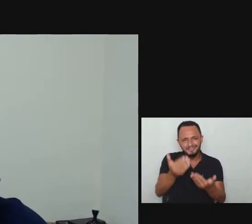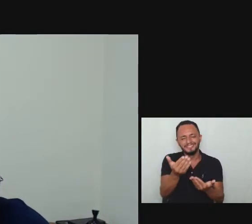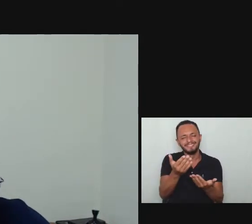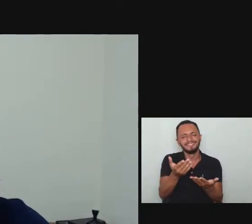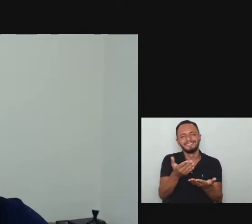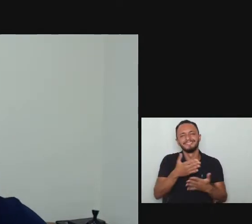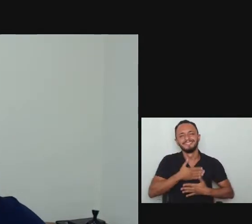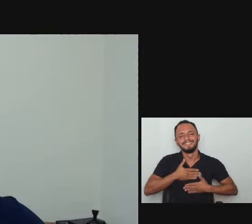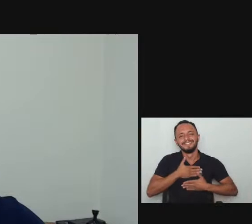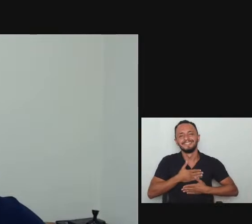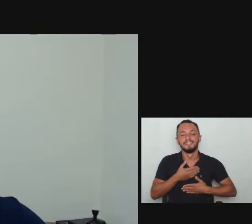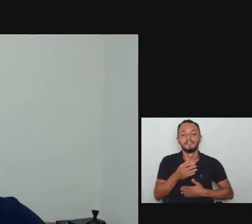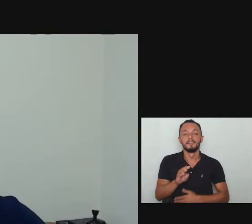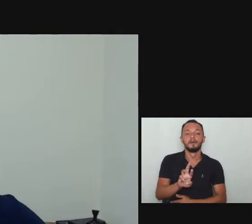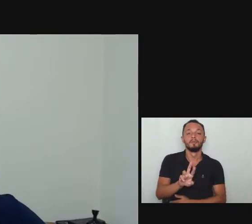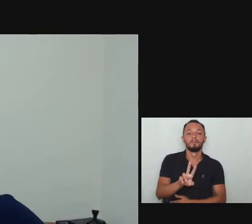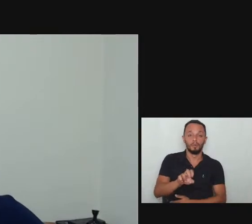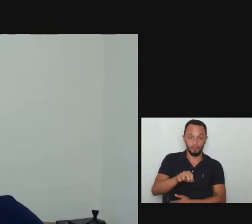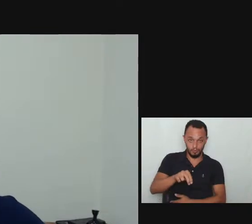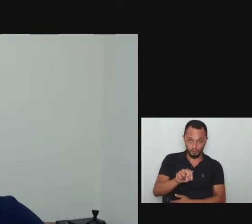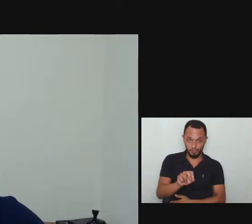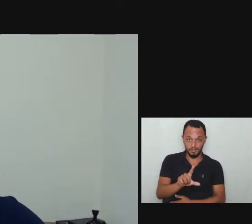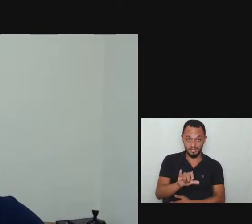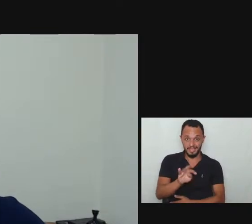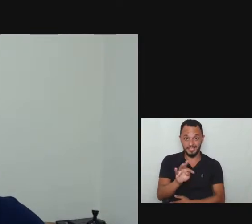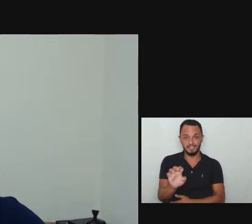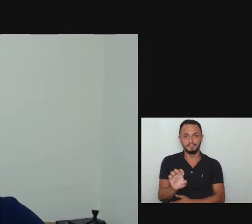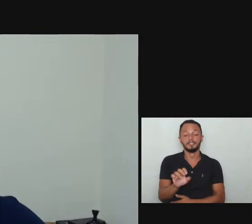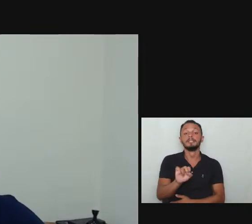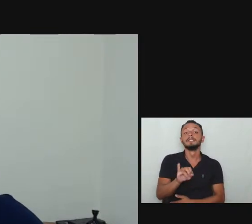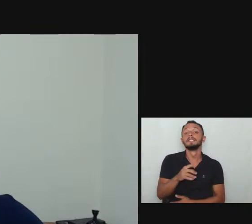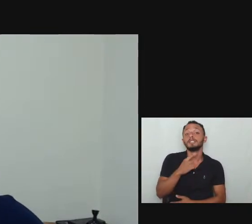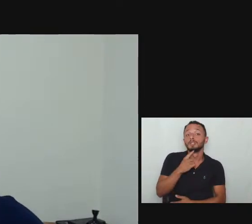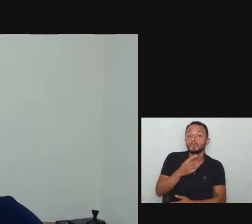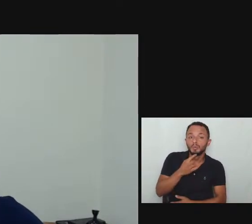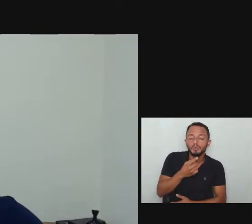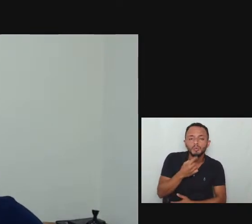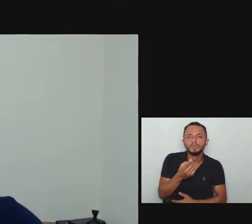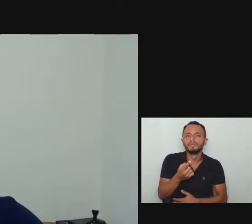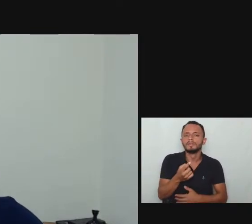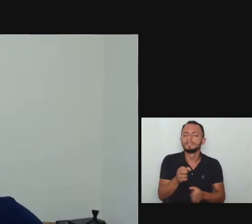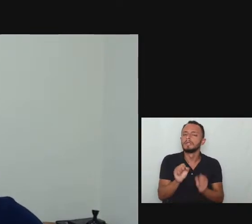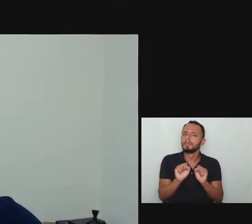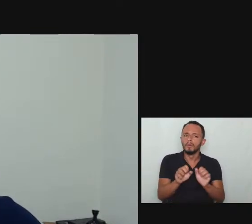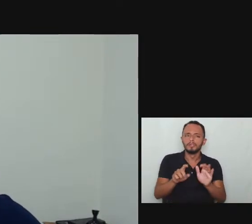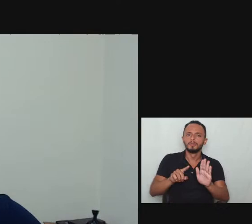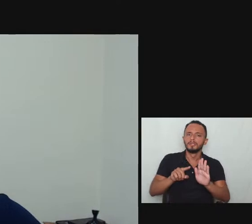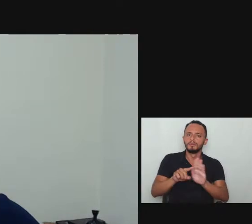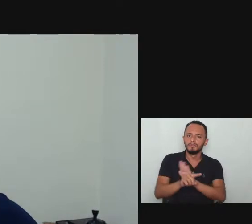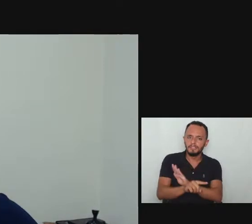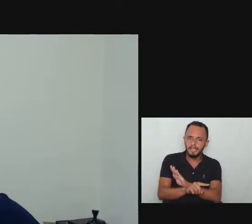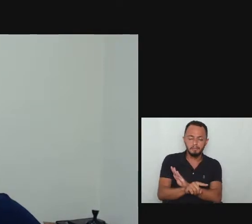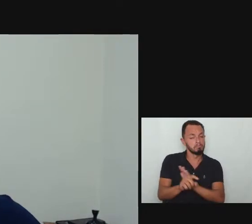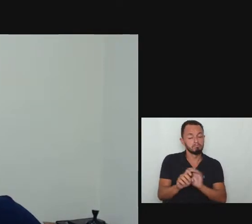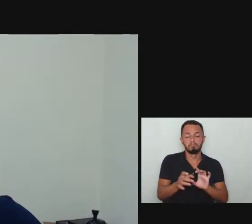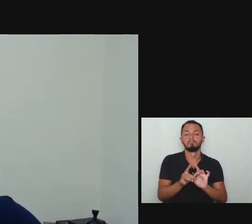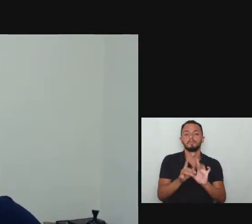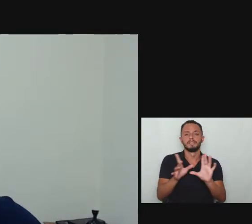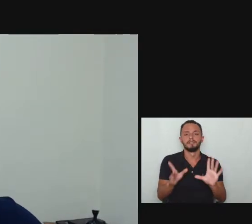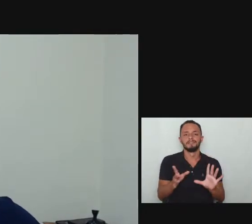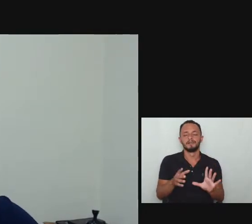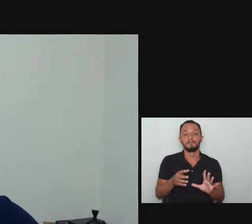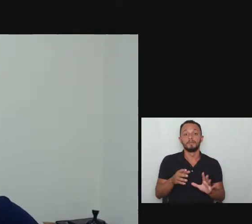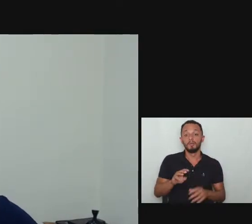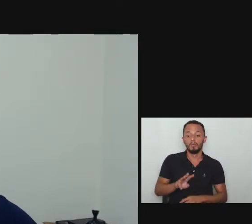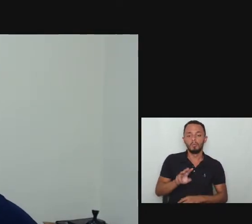Bruno Leite tá aí também vamos que vamos preparem as dúvidas de vocês podem deixar as dúvidas aí no chat tá bom o Washington tá